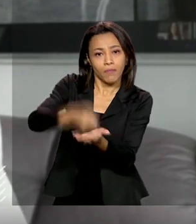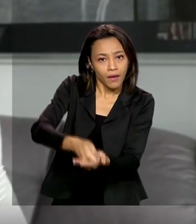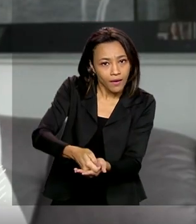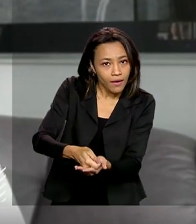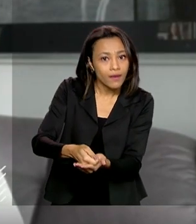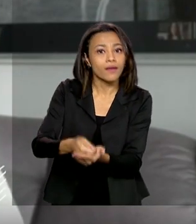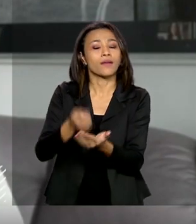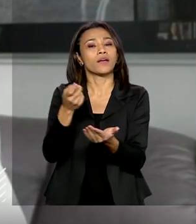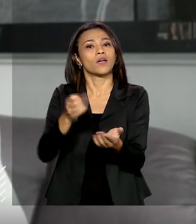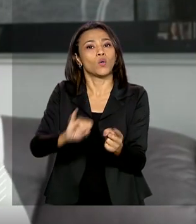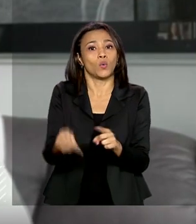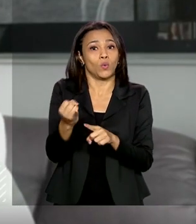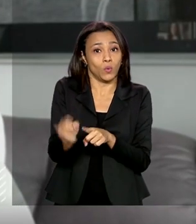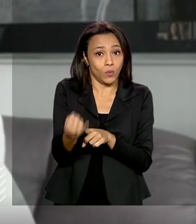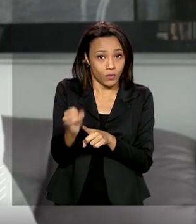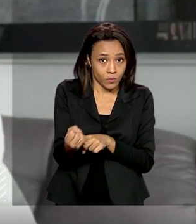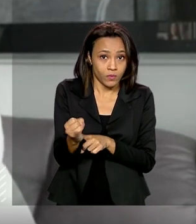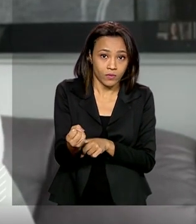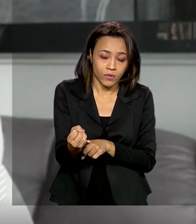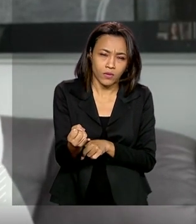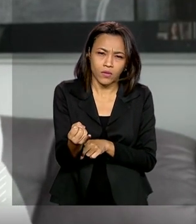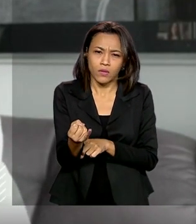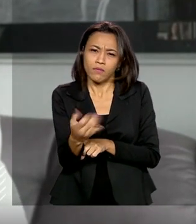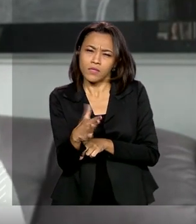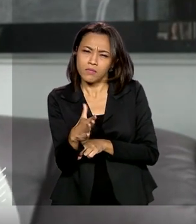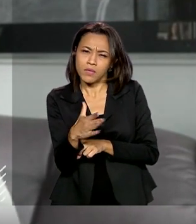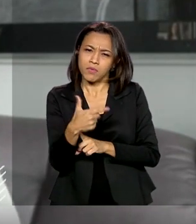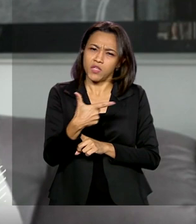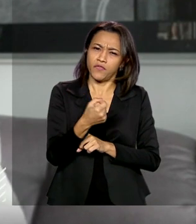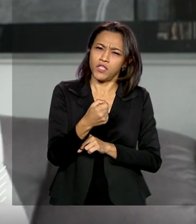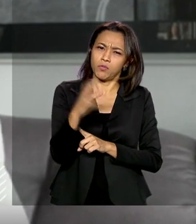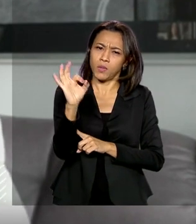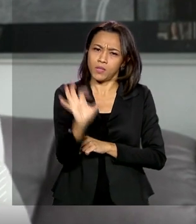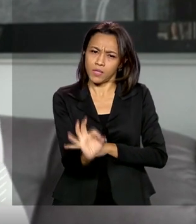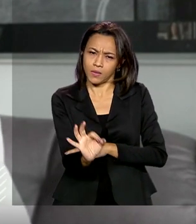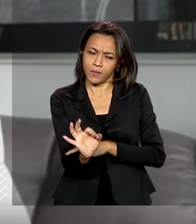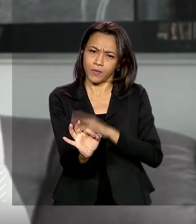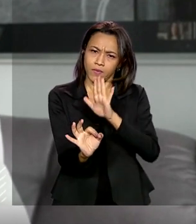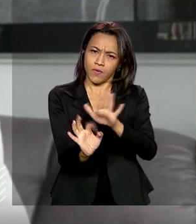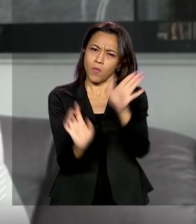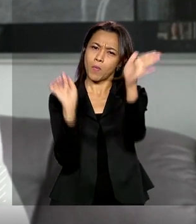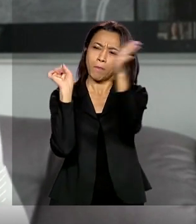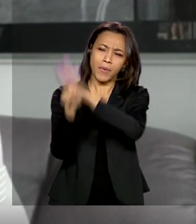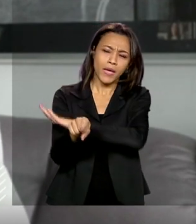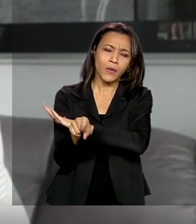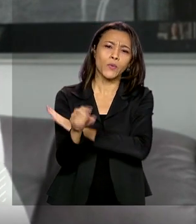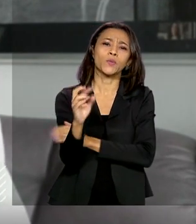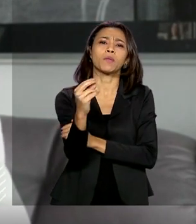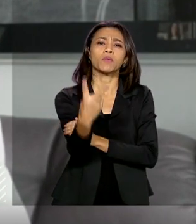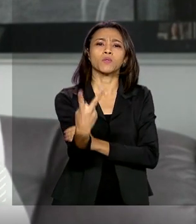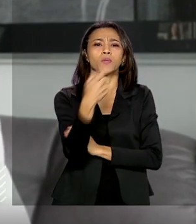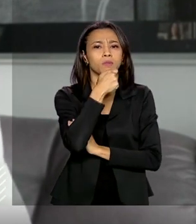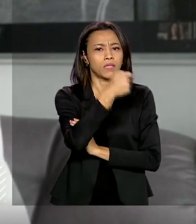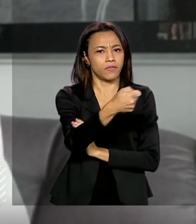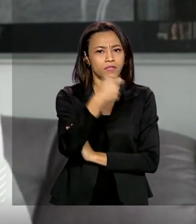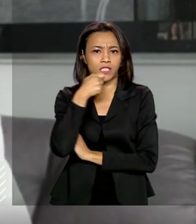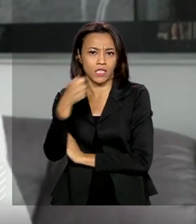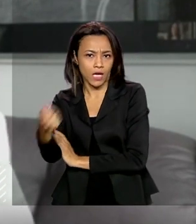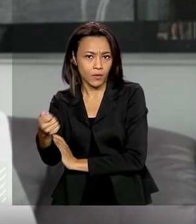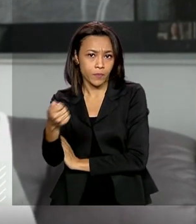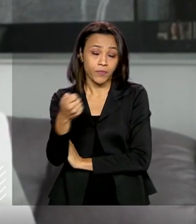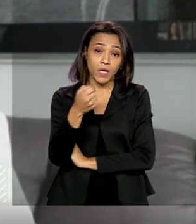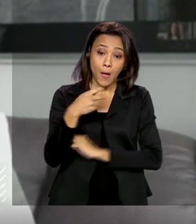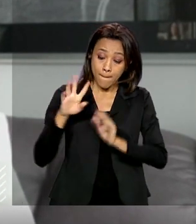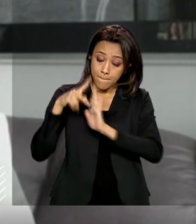tributação para o lucro real, esse aumento seria em torno de 20%. Então, eu gostaria de colocar a seguinte pergunta para os nossos dois entrevistados. Todo o